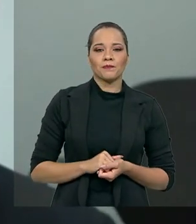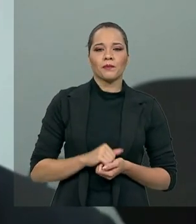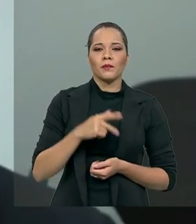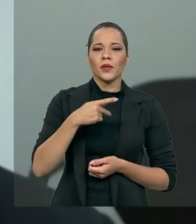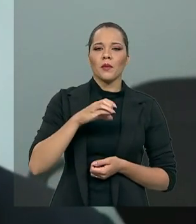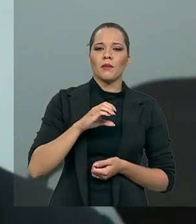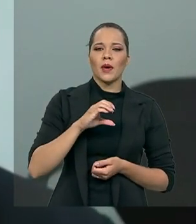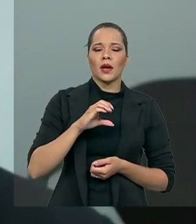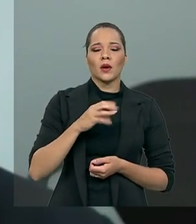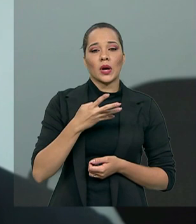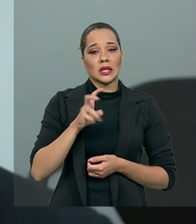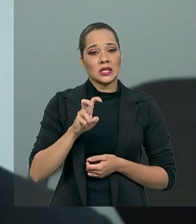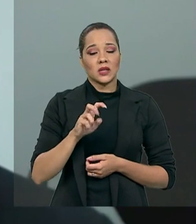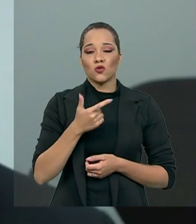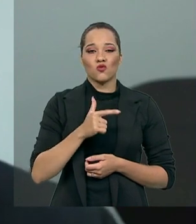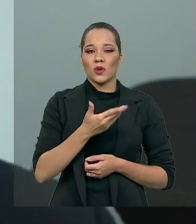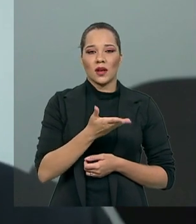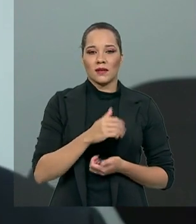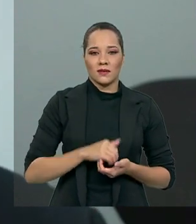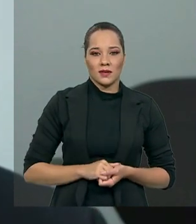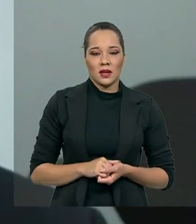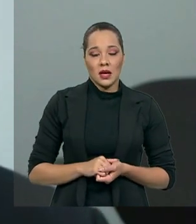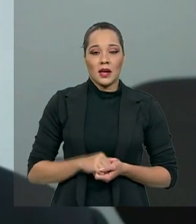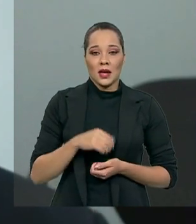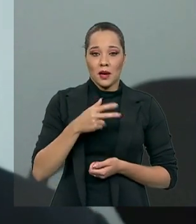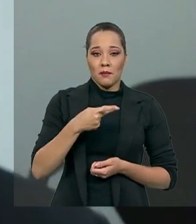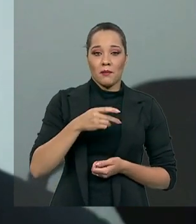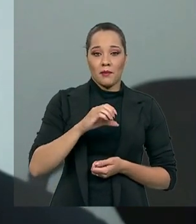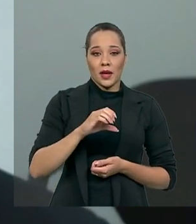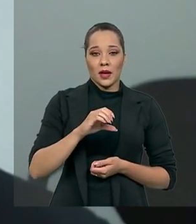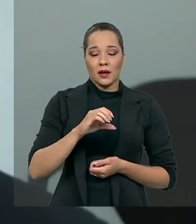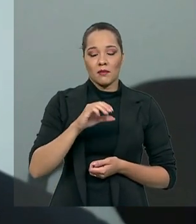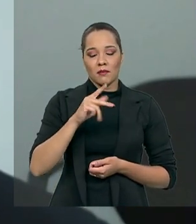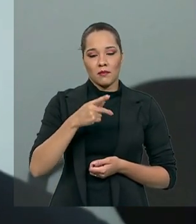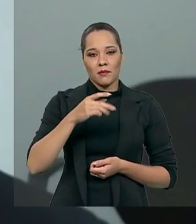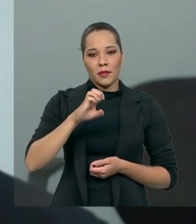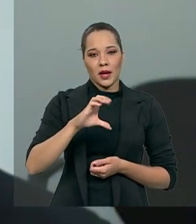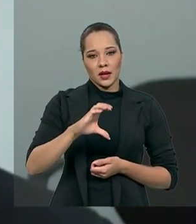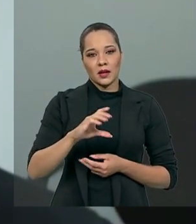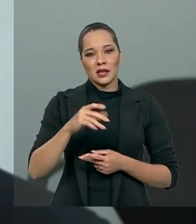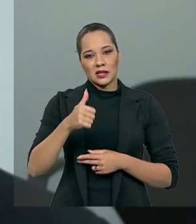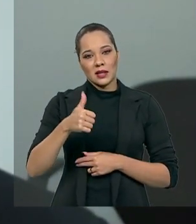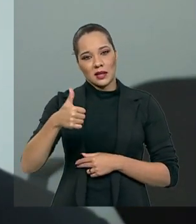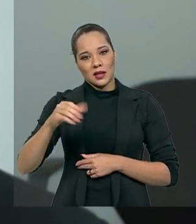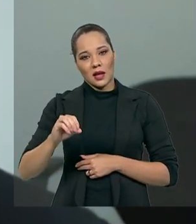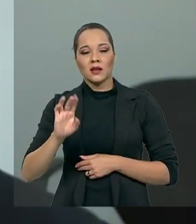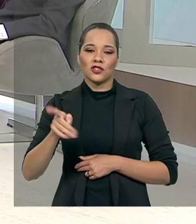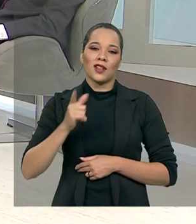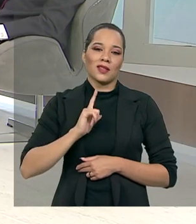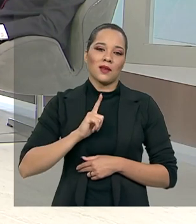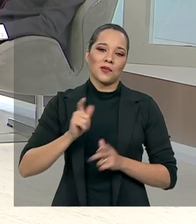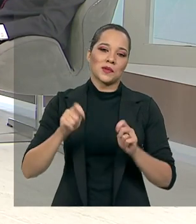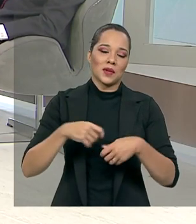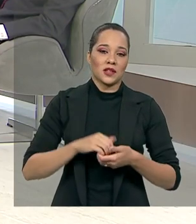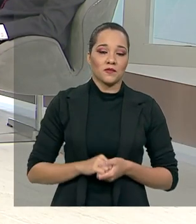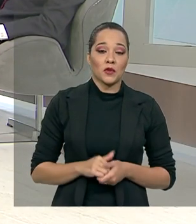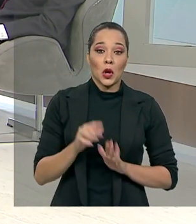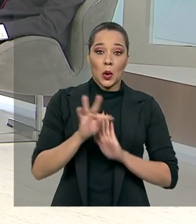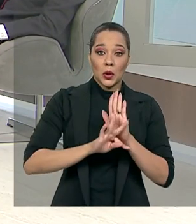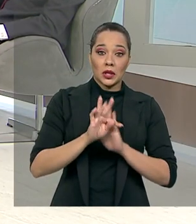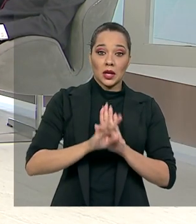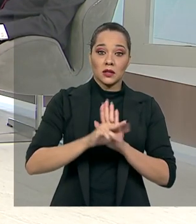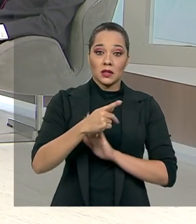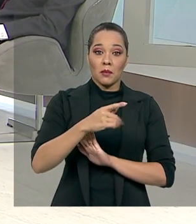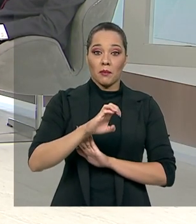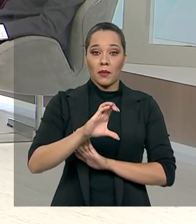45 não contempla esse fundo e a PEC 110 já traz essa possibilidade. O texto da PEC